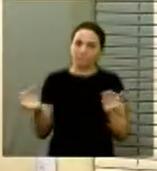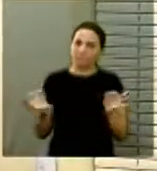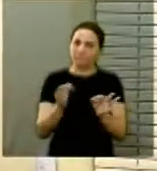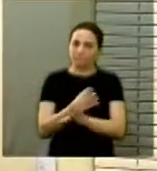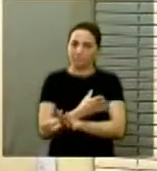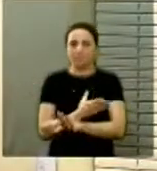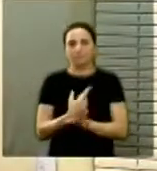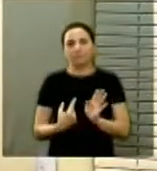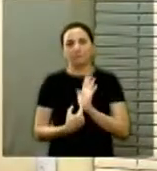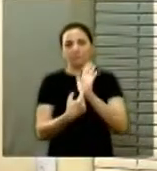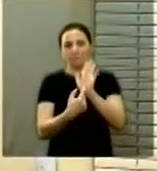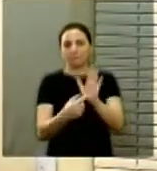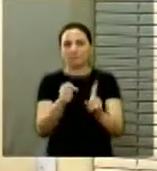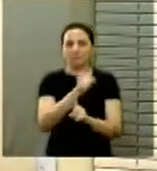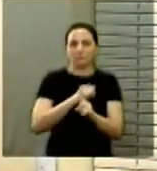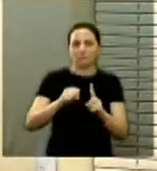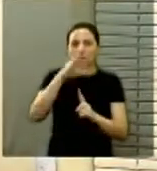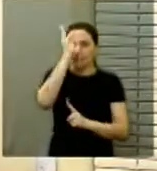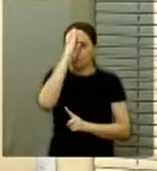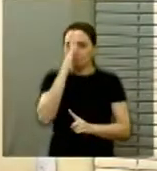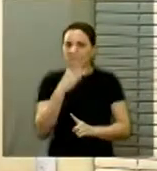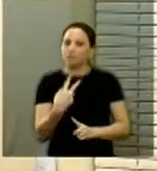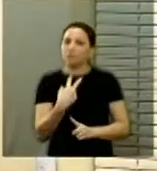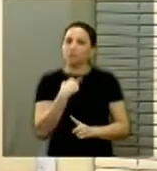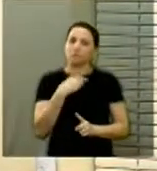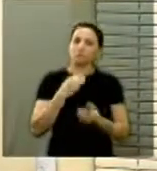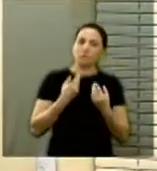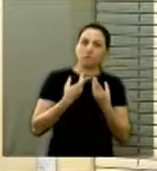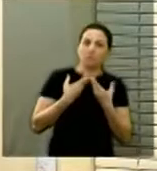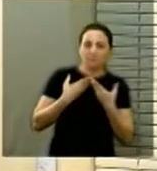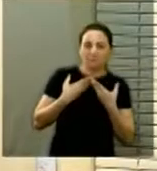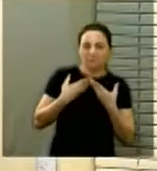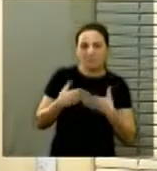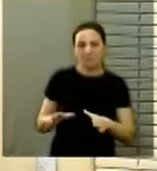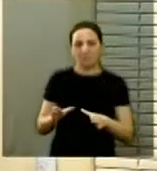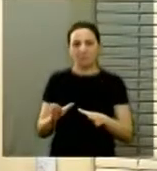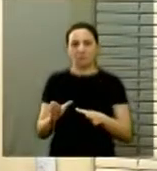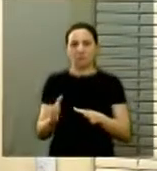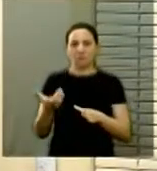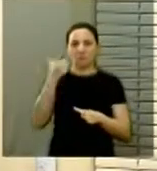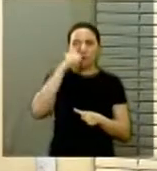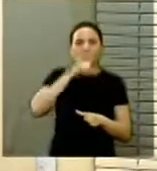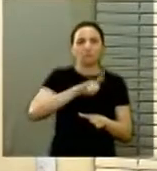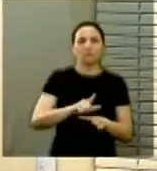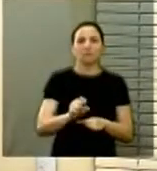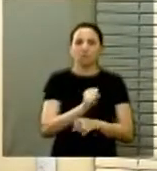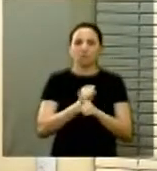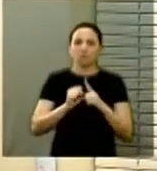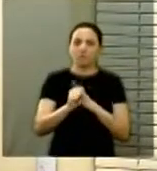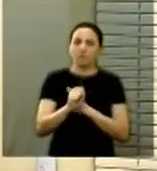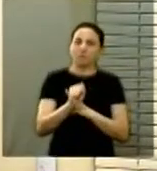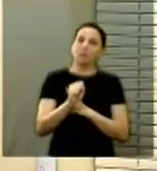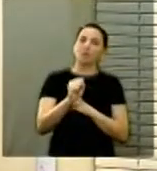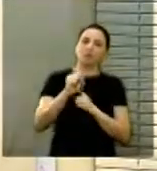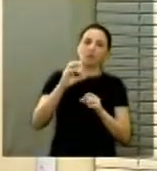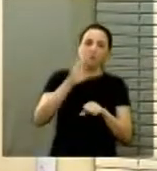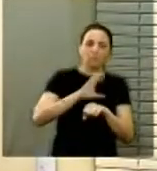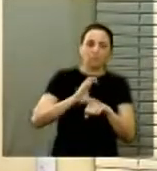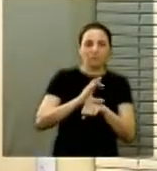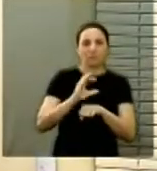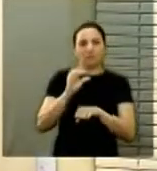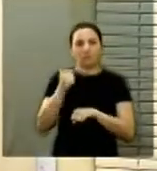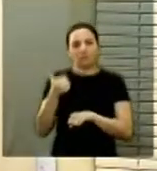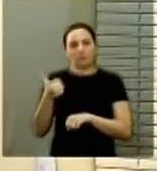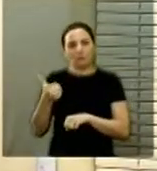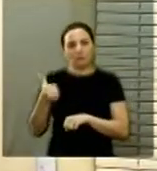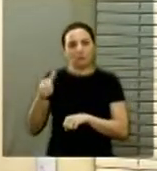fim, destacamos que a sociedade brasileira não pode abandonar as conquistas sociais positivadas na Constituição Federal de 88 e